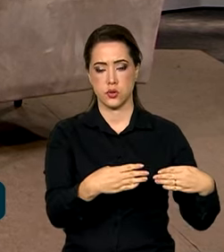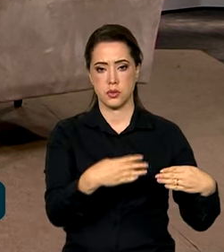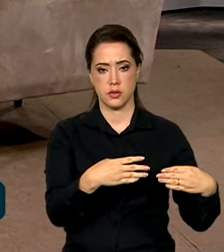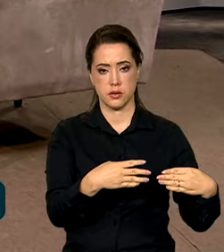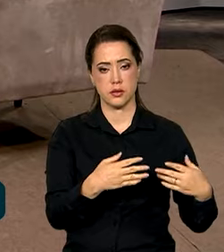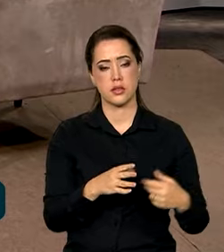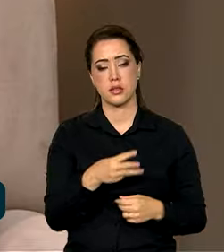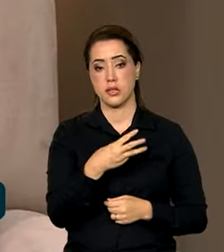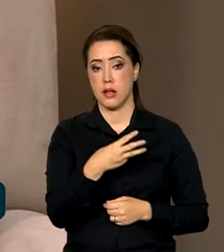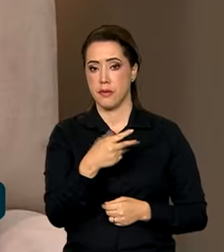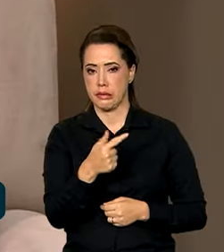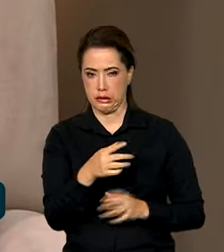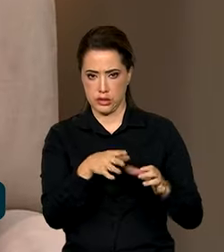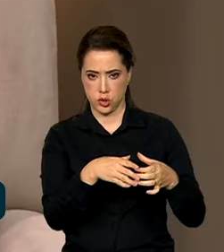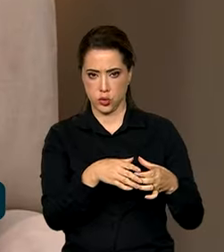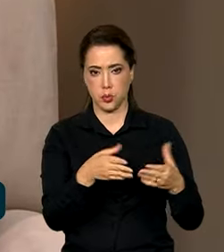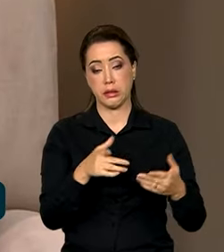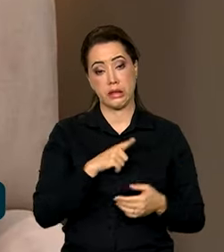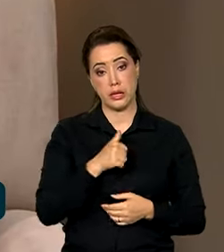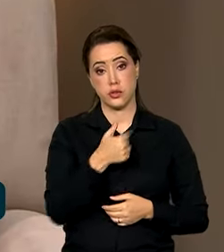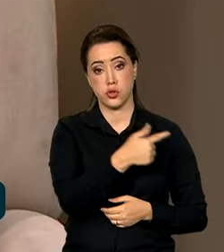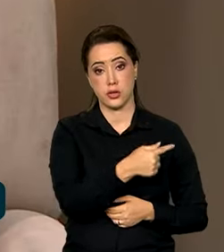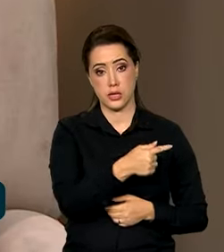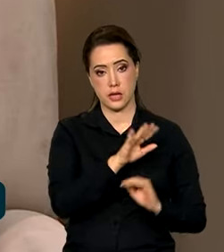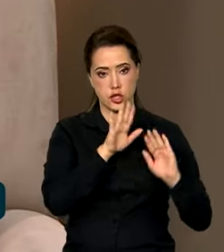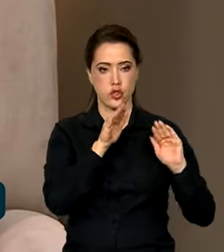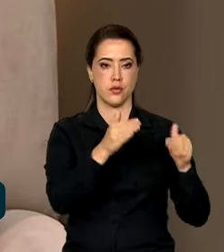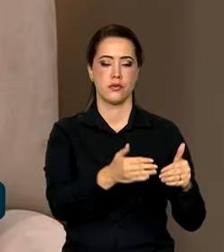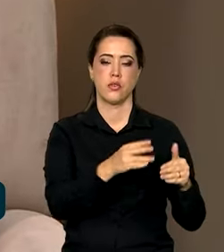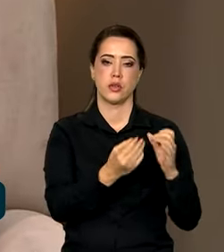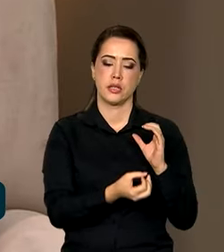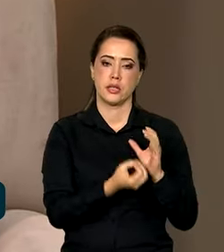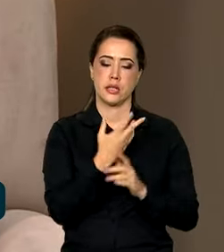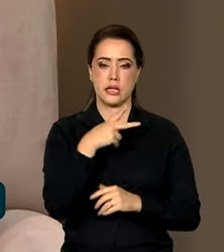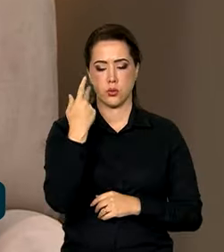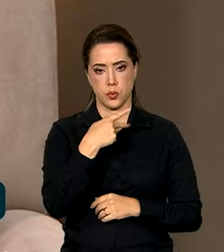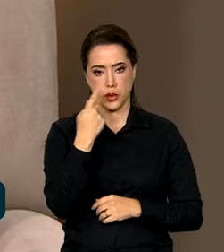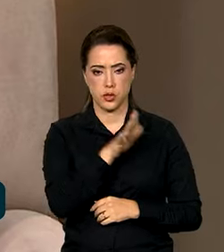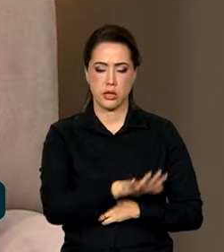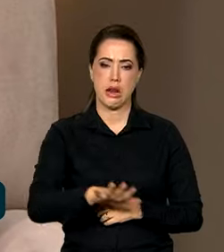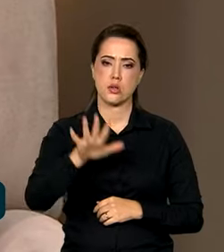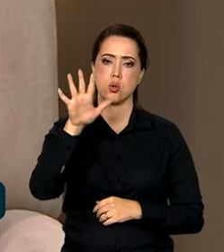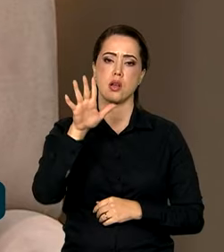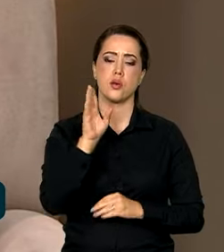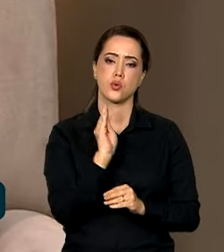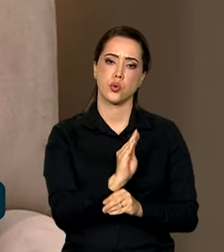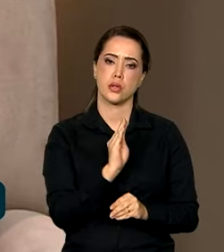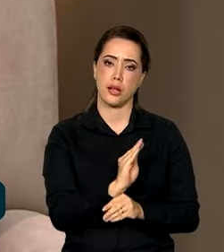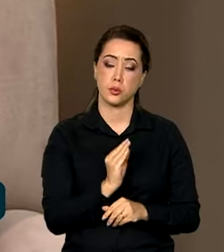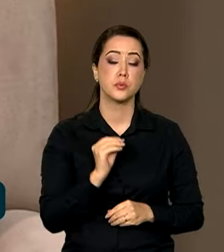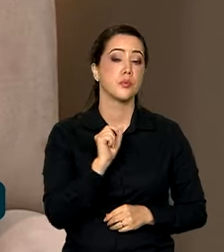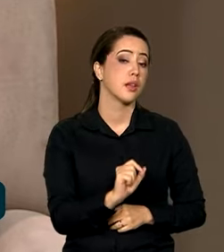Dos 37, tem 17 envolvidos na construção de que a gente está chamando de uma política nacional de cuidado,